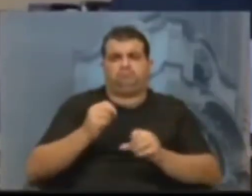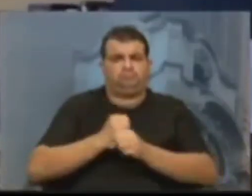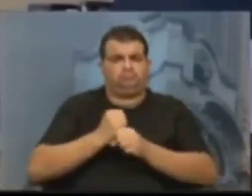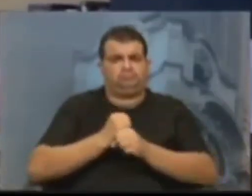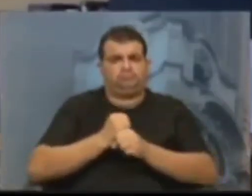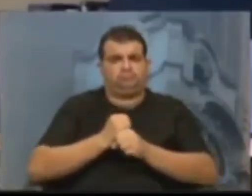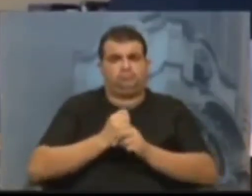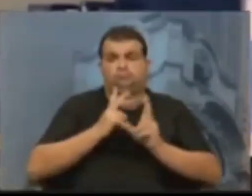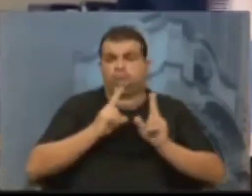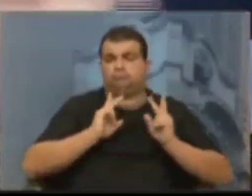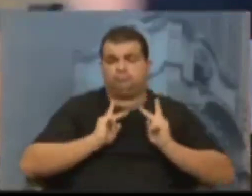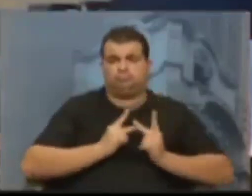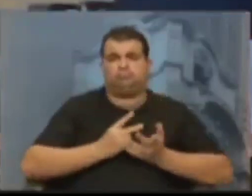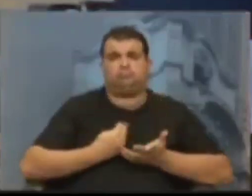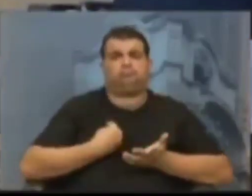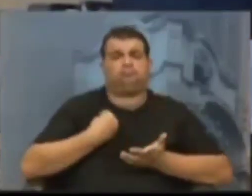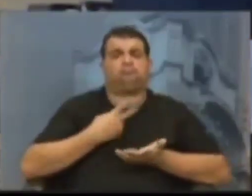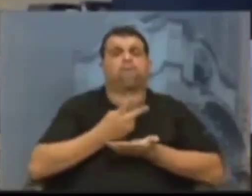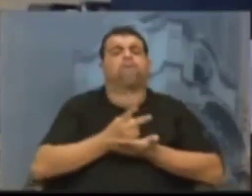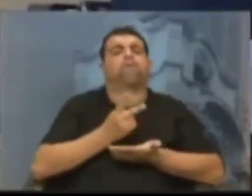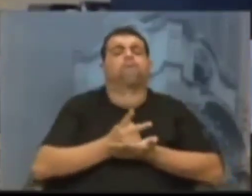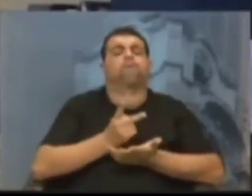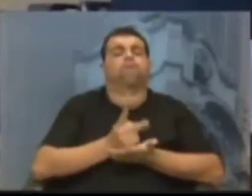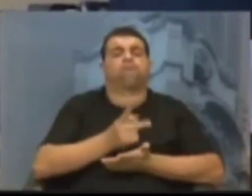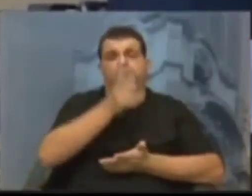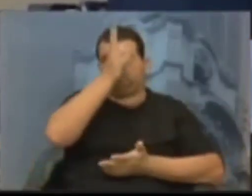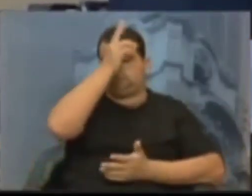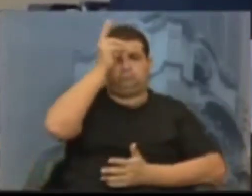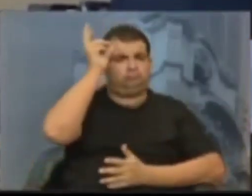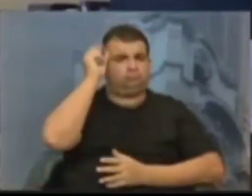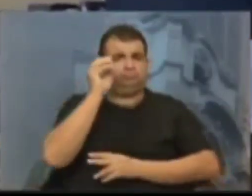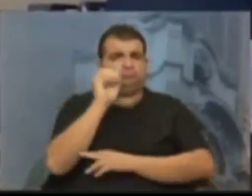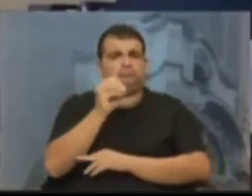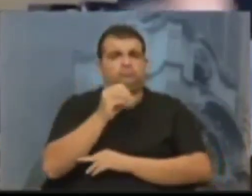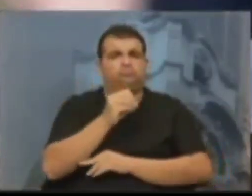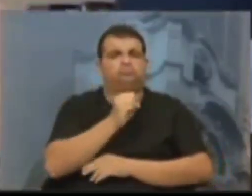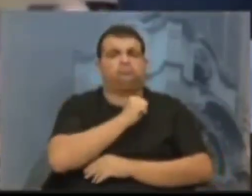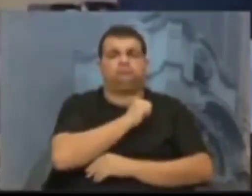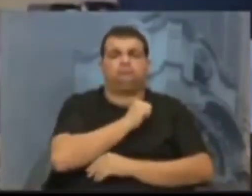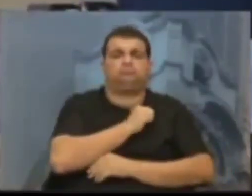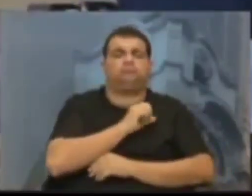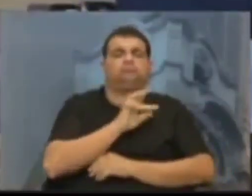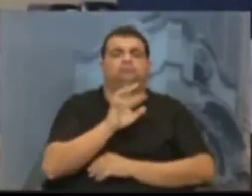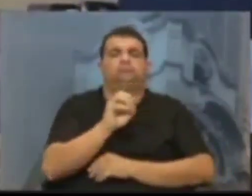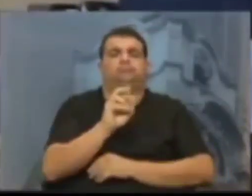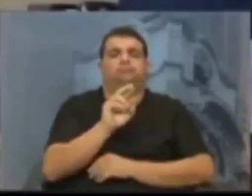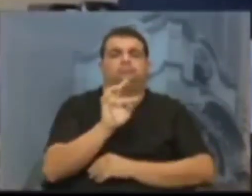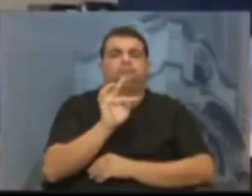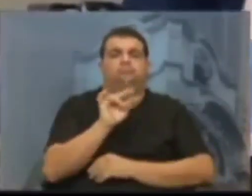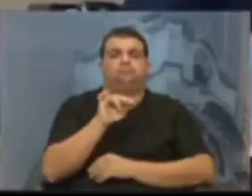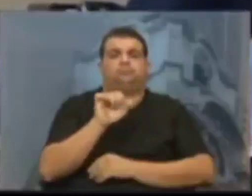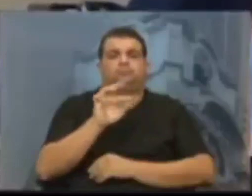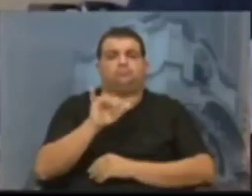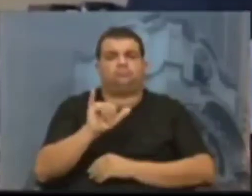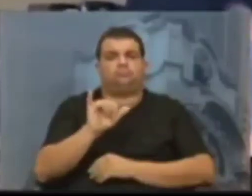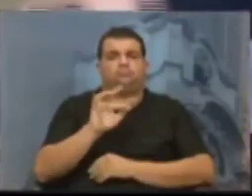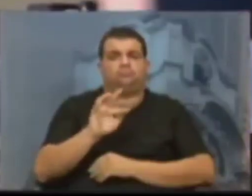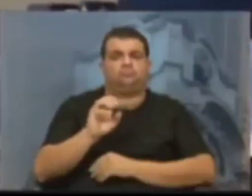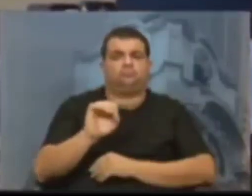pelos mesmos que estão hoje administrando a Prefeitura de Porto Alegre, Sebastião Melo, Zé Fortunati, Fogaça,